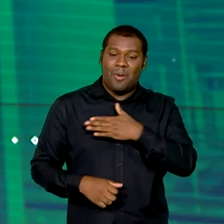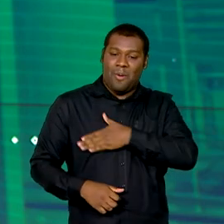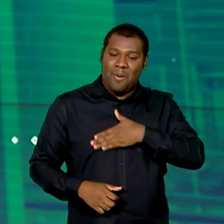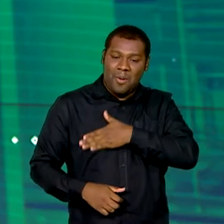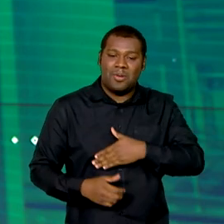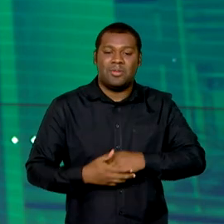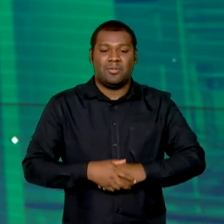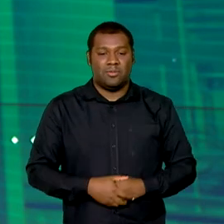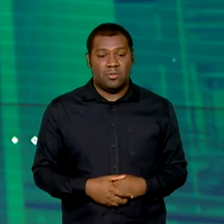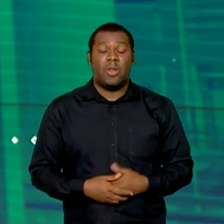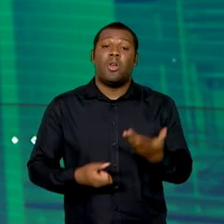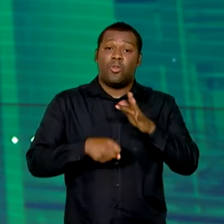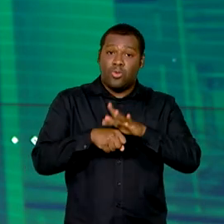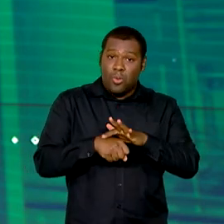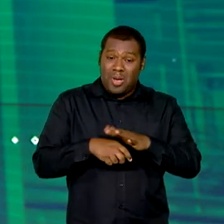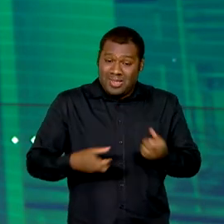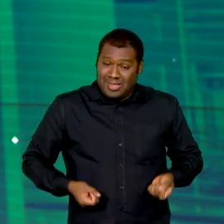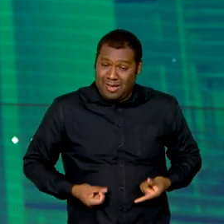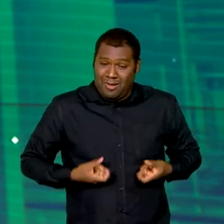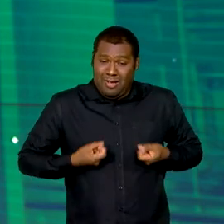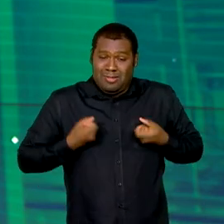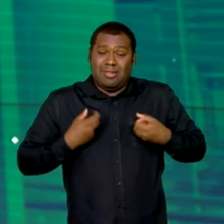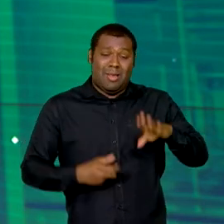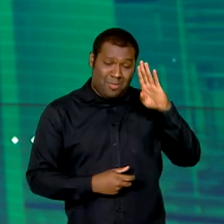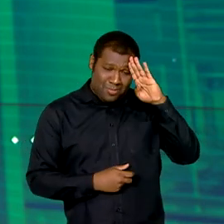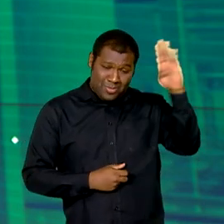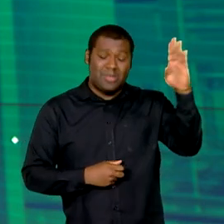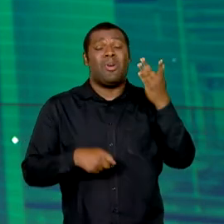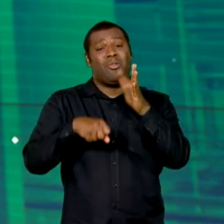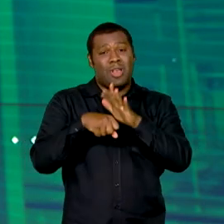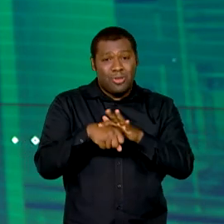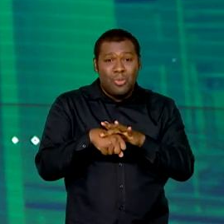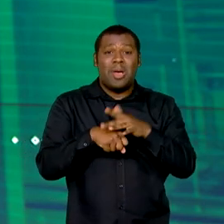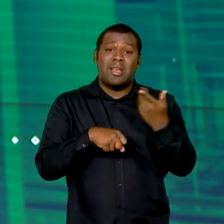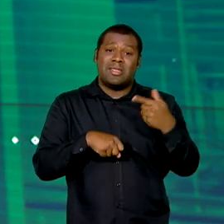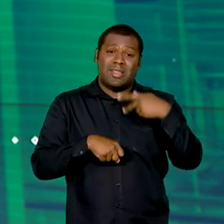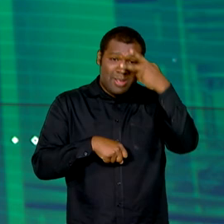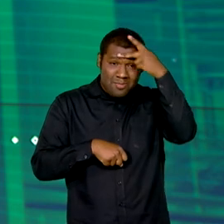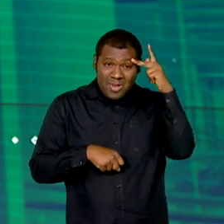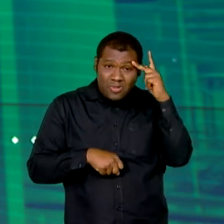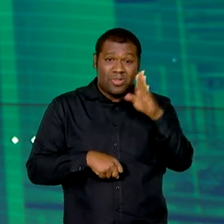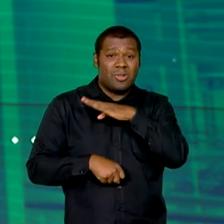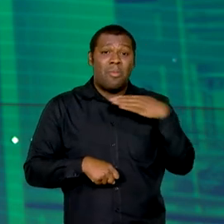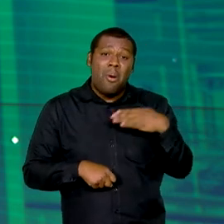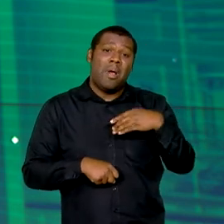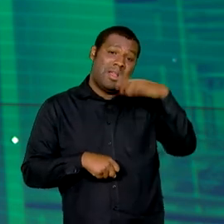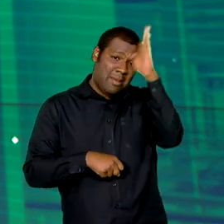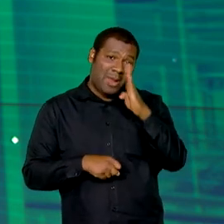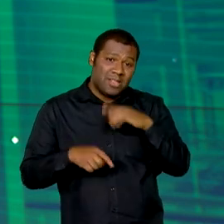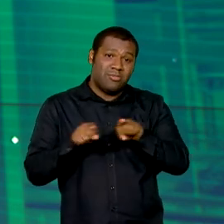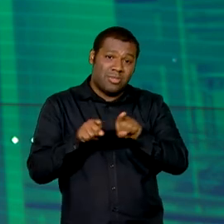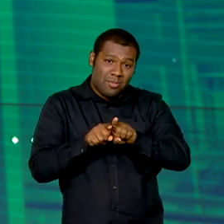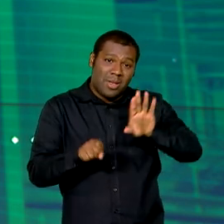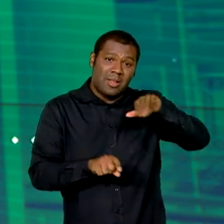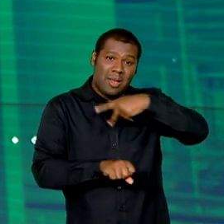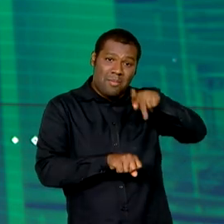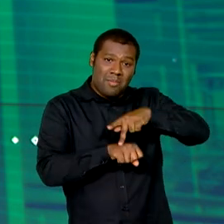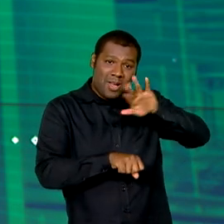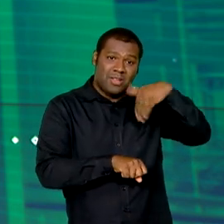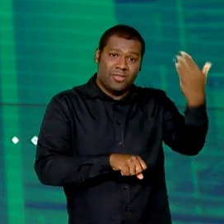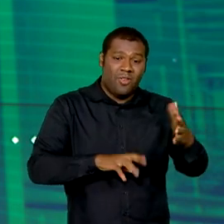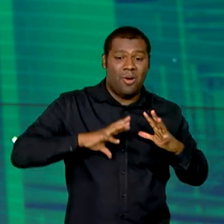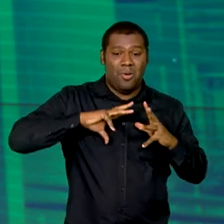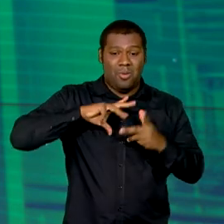O câncer é a segunda principal causa de mortes no Brasil e no mundo, ficando atrás apenas das doenças